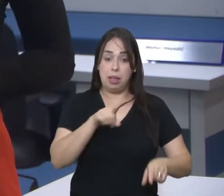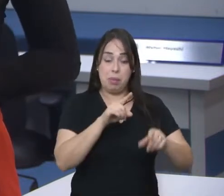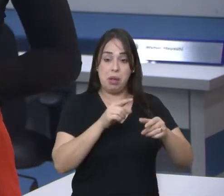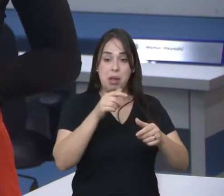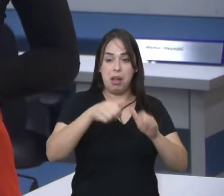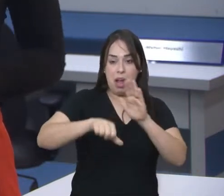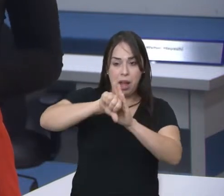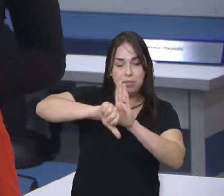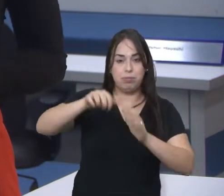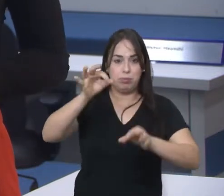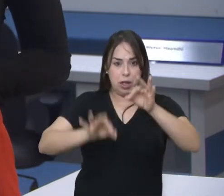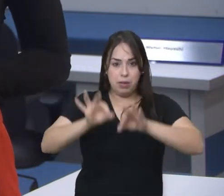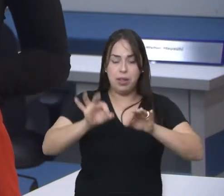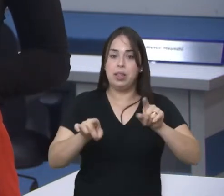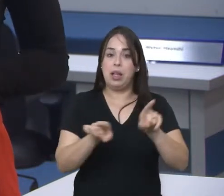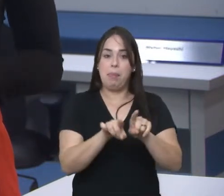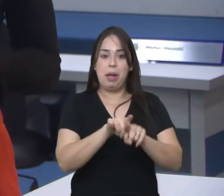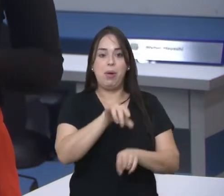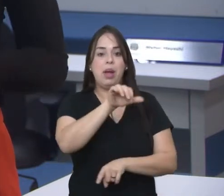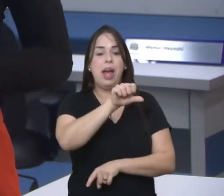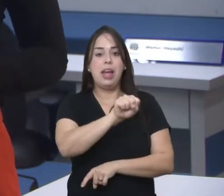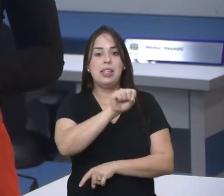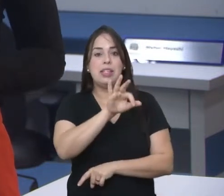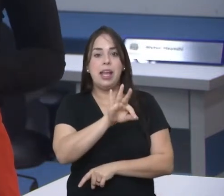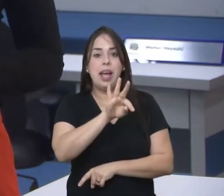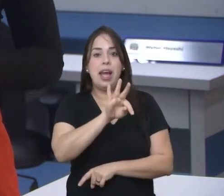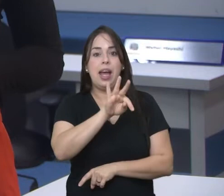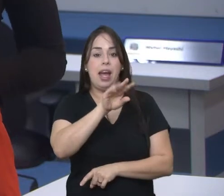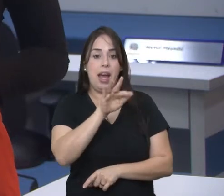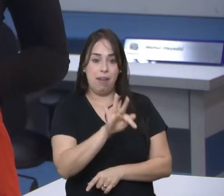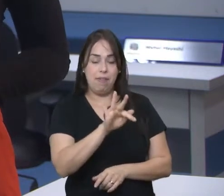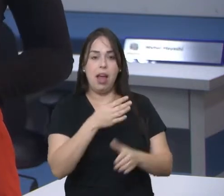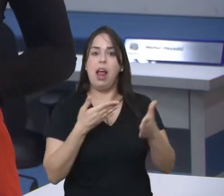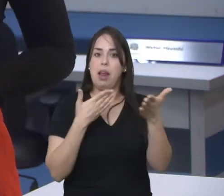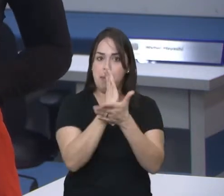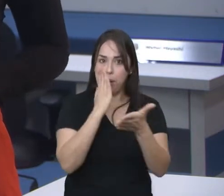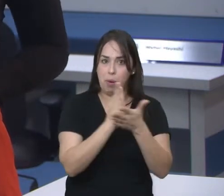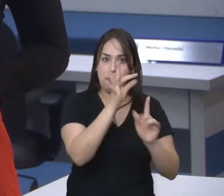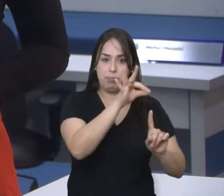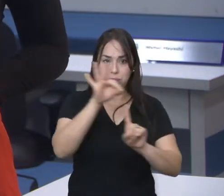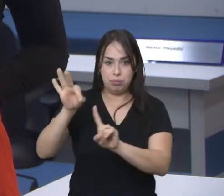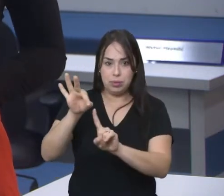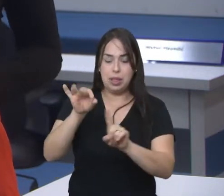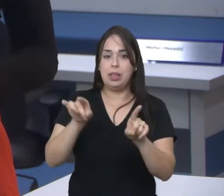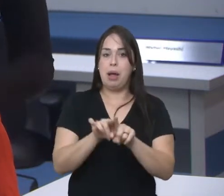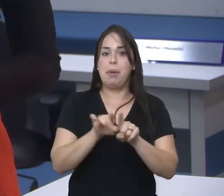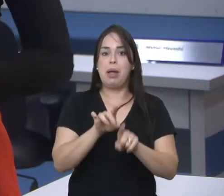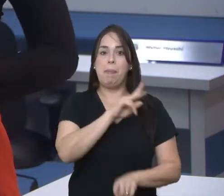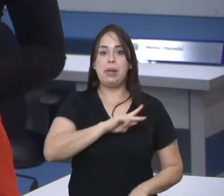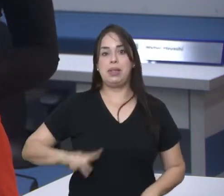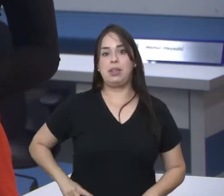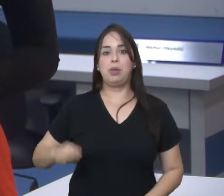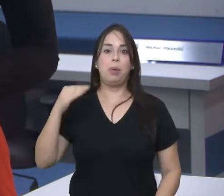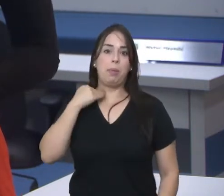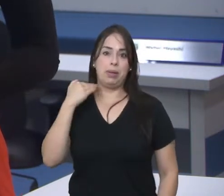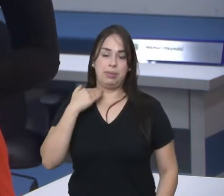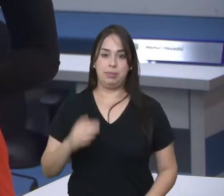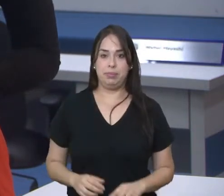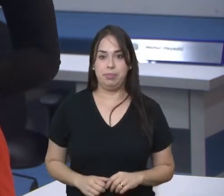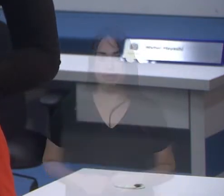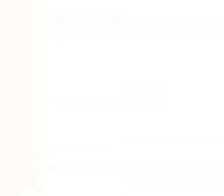Também são os senadores que aprovam os nomes indicados ao STF, a Procurador-Geral da República e a Presidência do